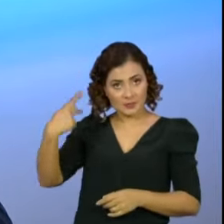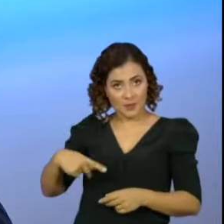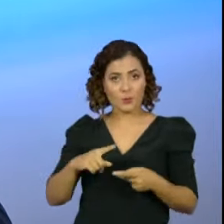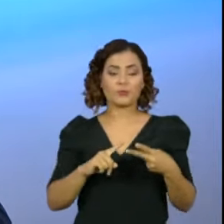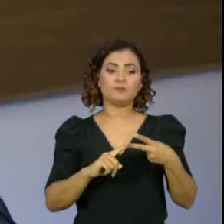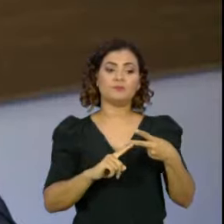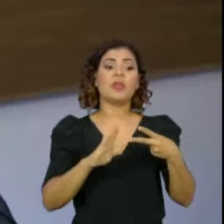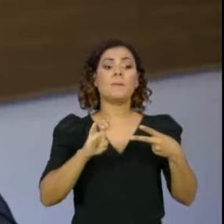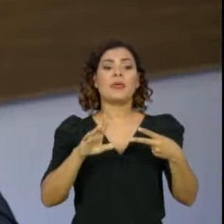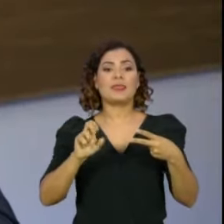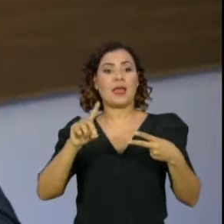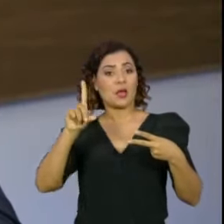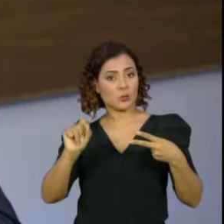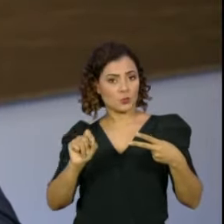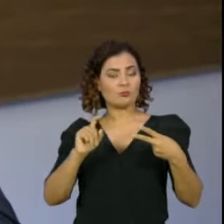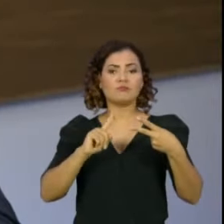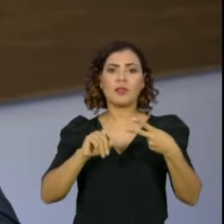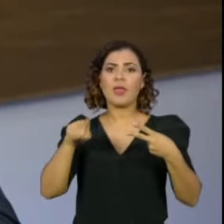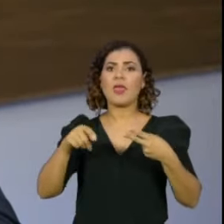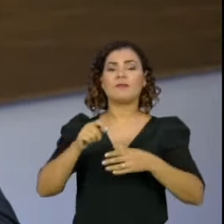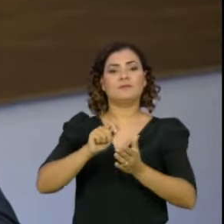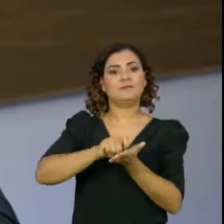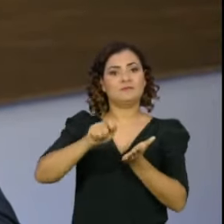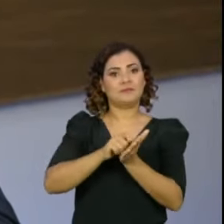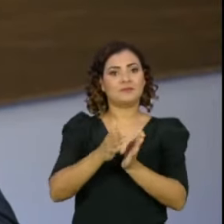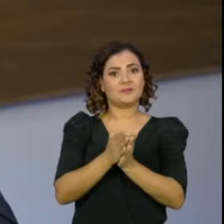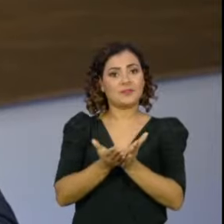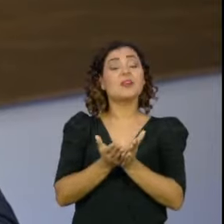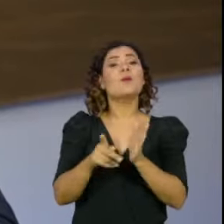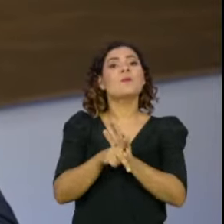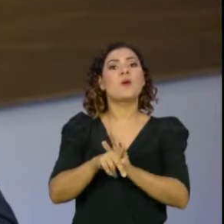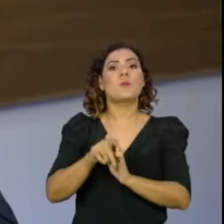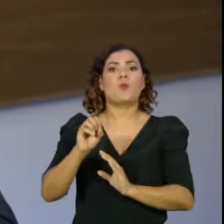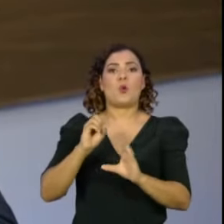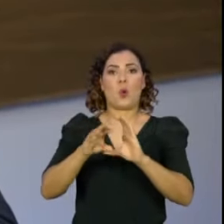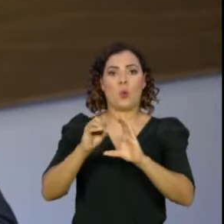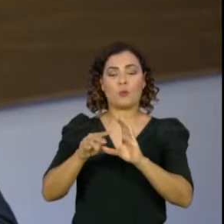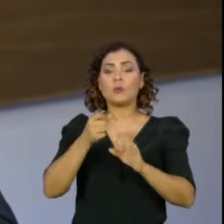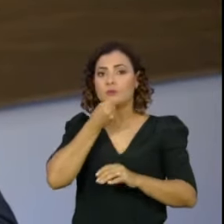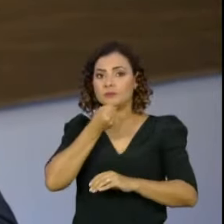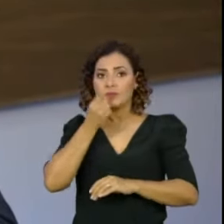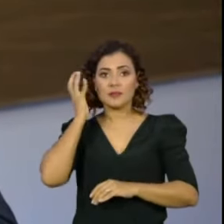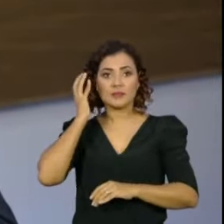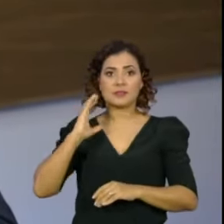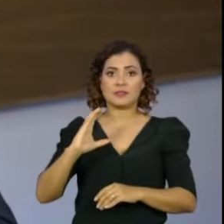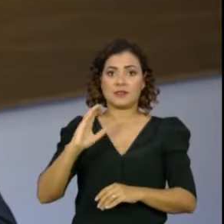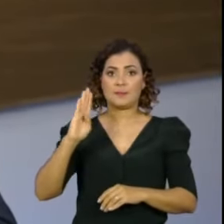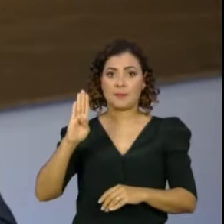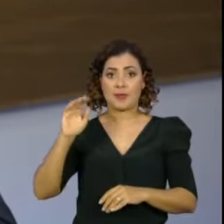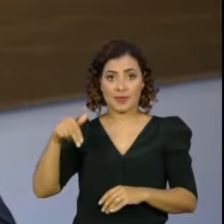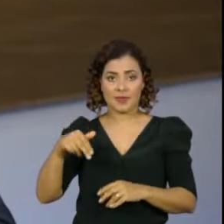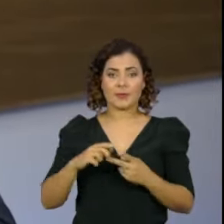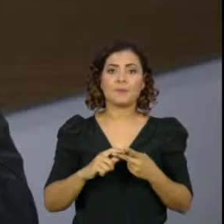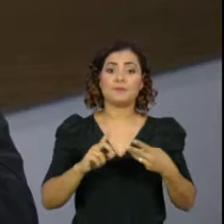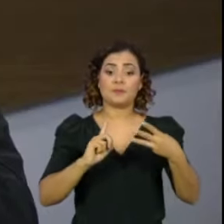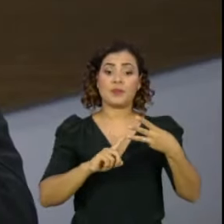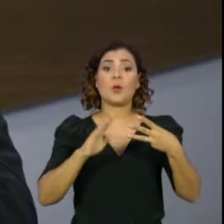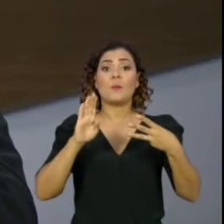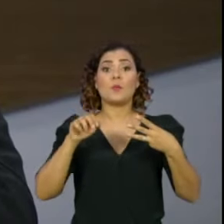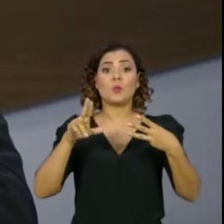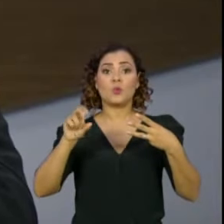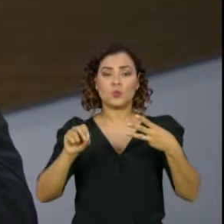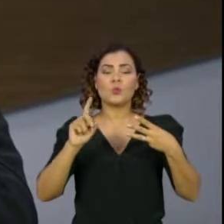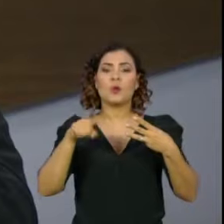Paulo, Bernardo Melo Franco, colunista do jornal O Globo e comentarista da rádio CBN, Bruno Bogossian,